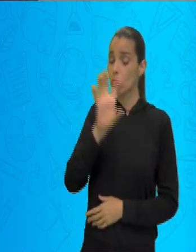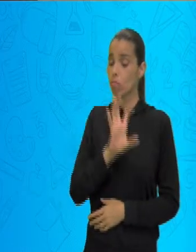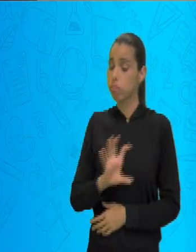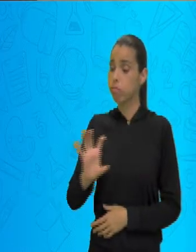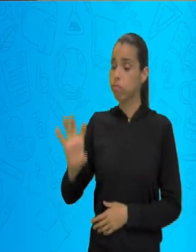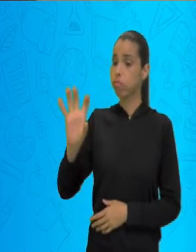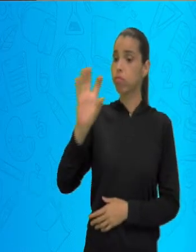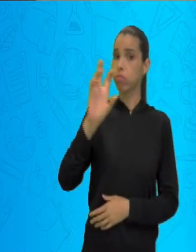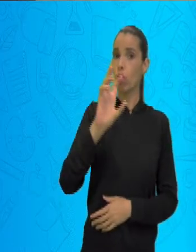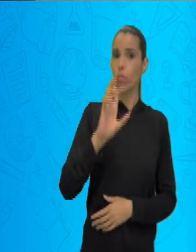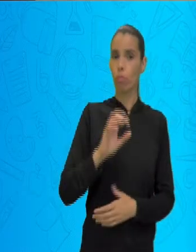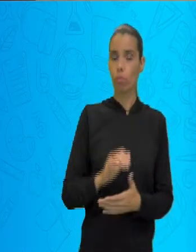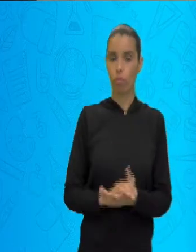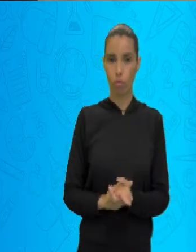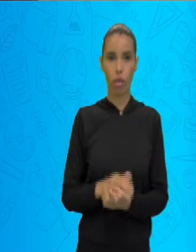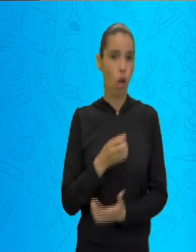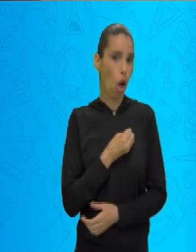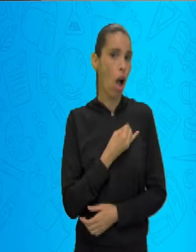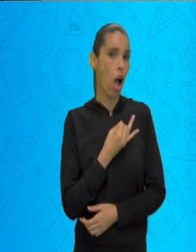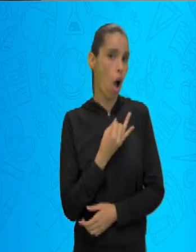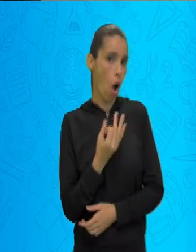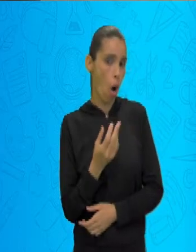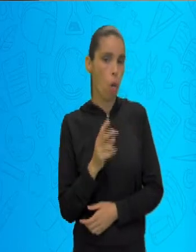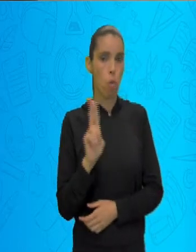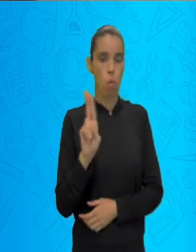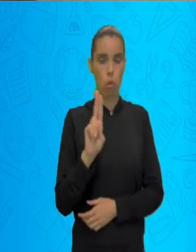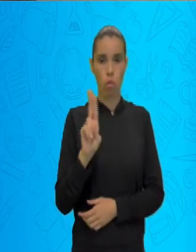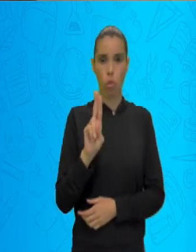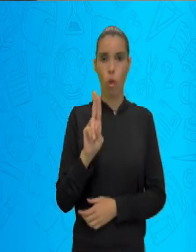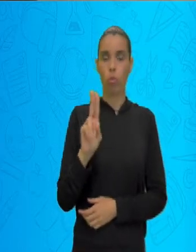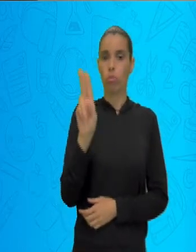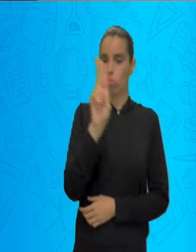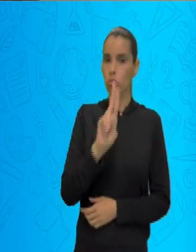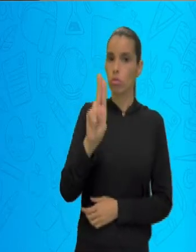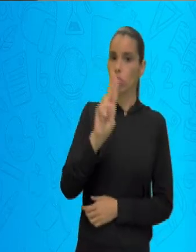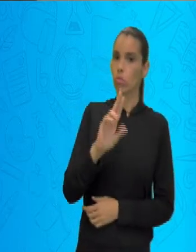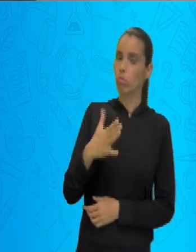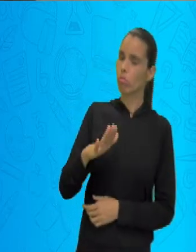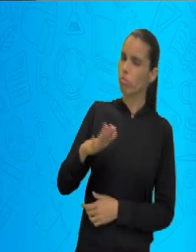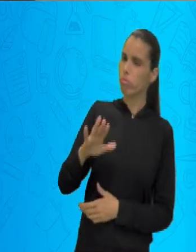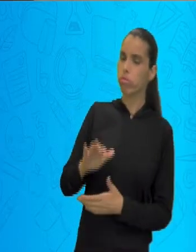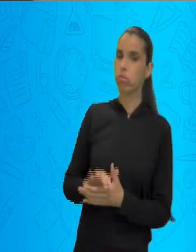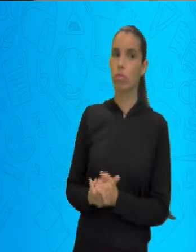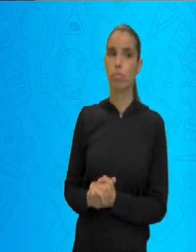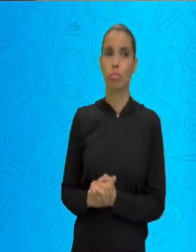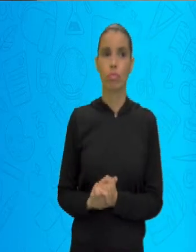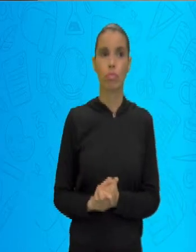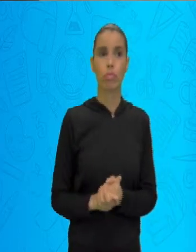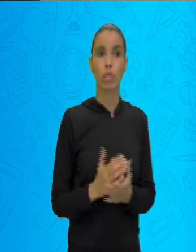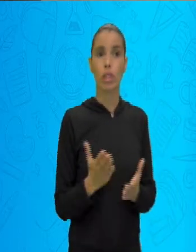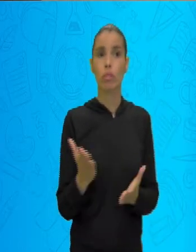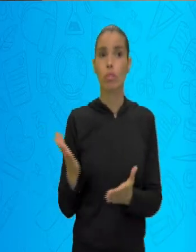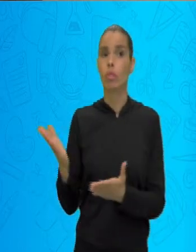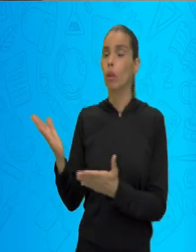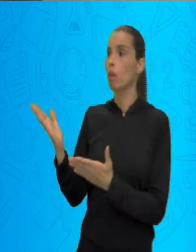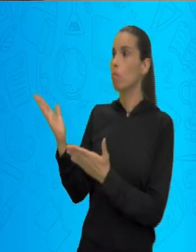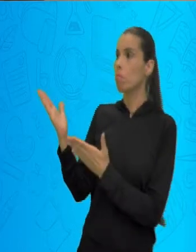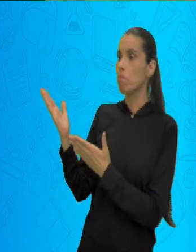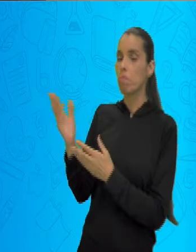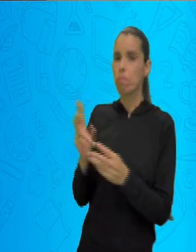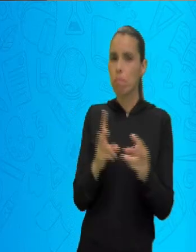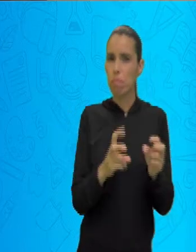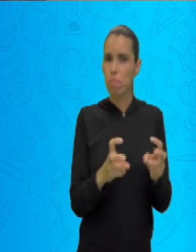nomes que você não utiliza muito. Por exemplo, setentrional. Setentrional